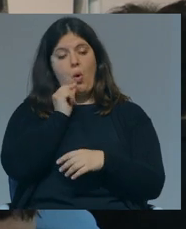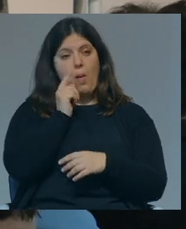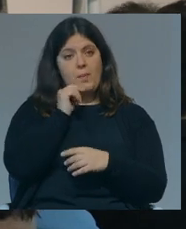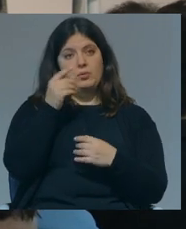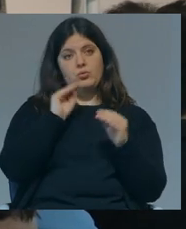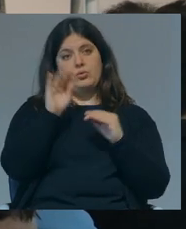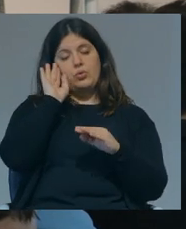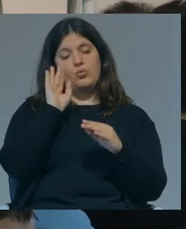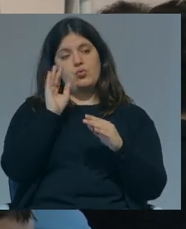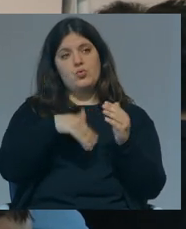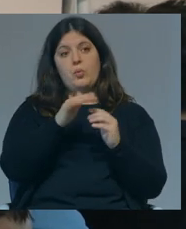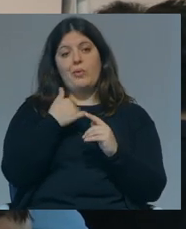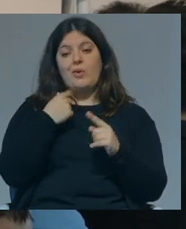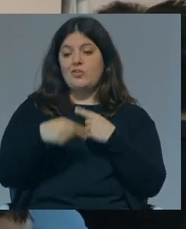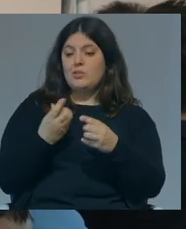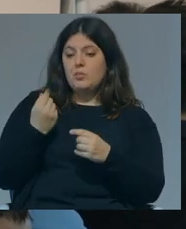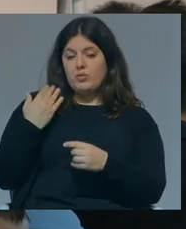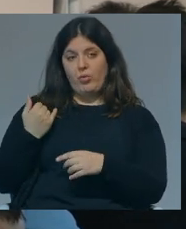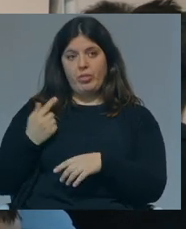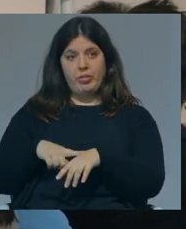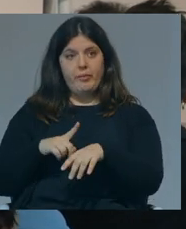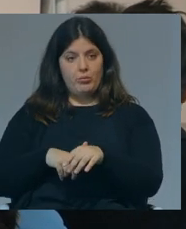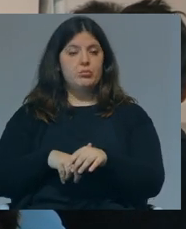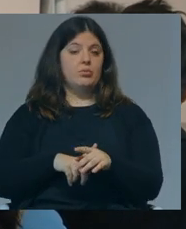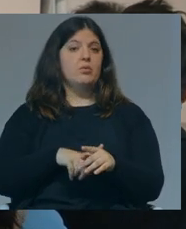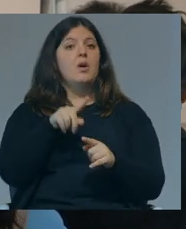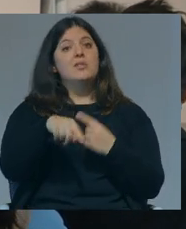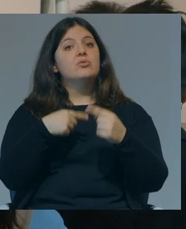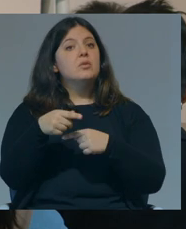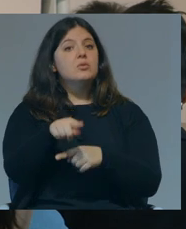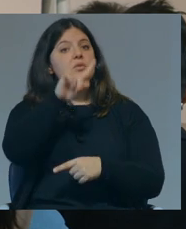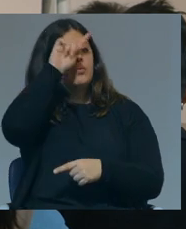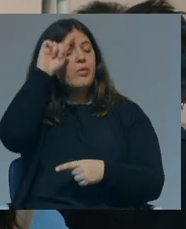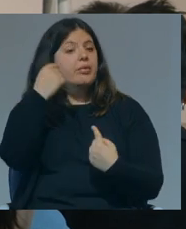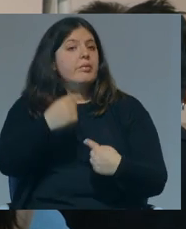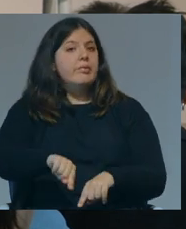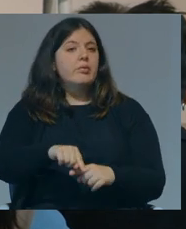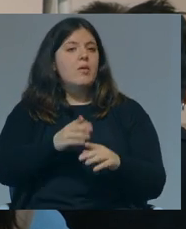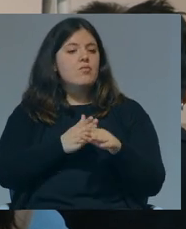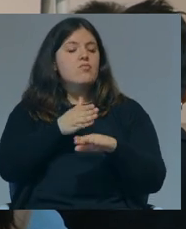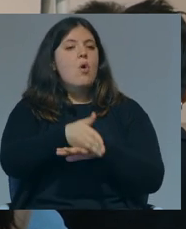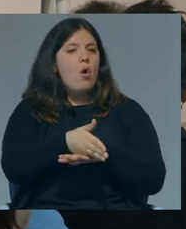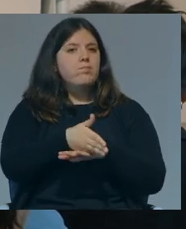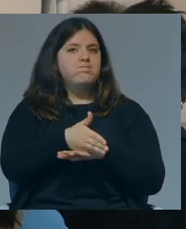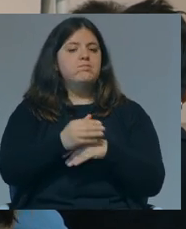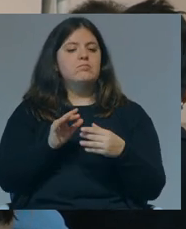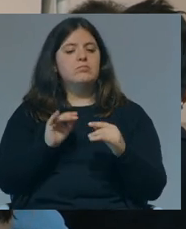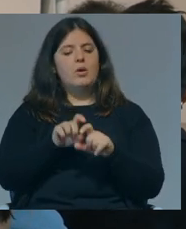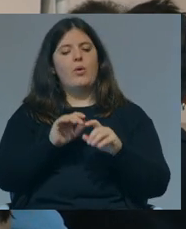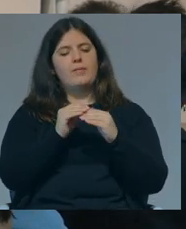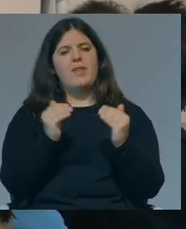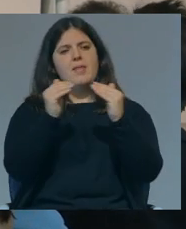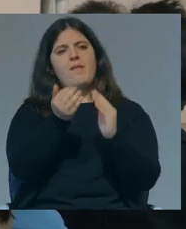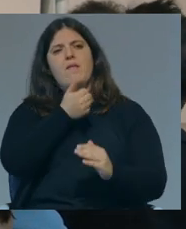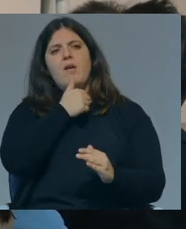são das gerações mais recentes, gerações mais recentes essas que têm dificuldade em chegar aos lugares de decisão a diferentes